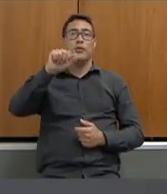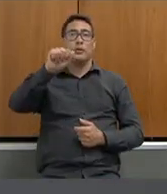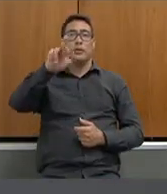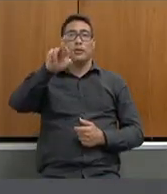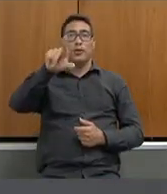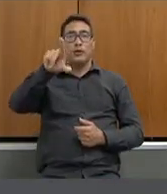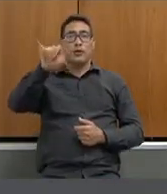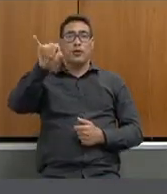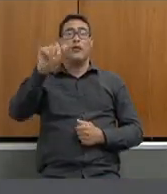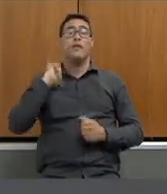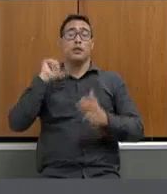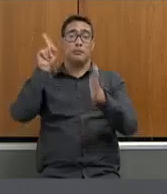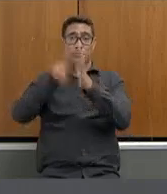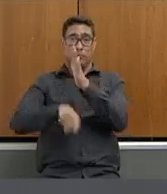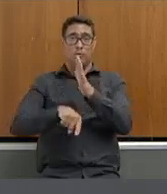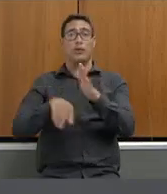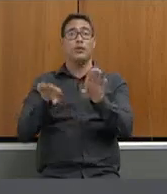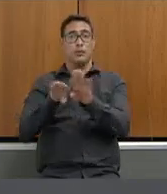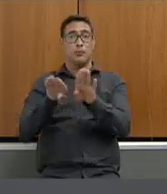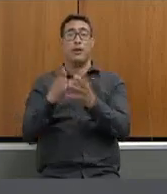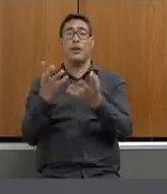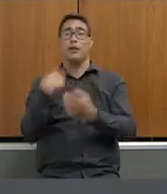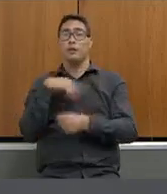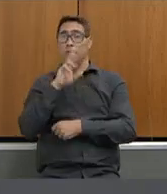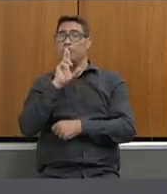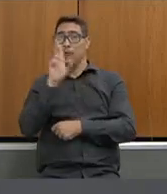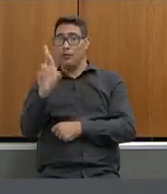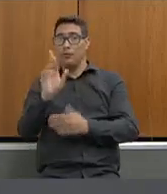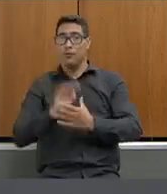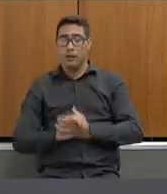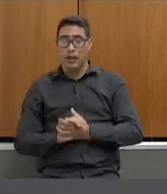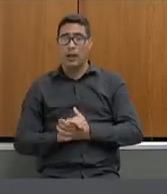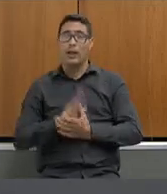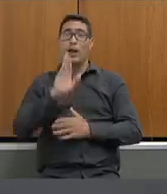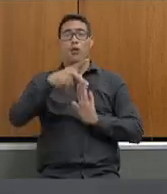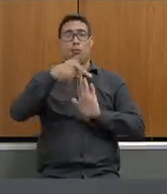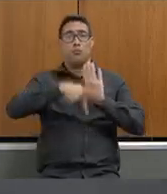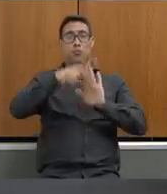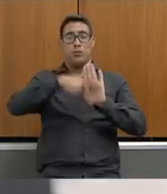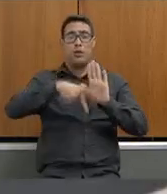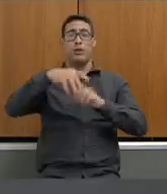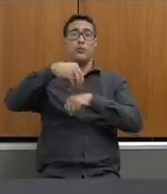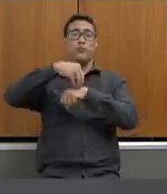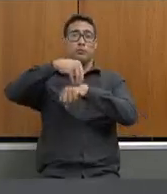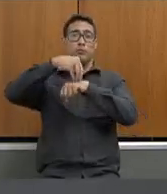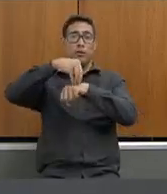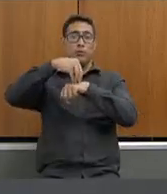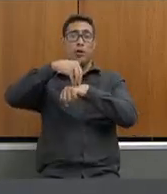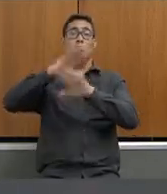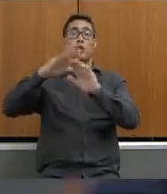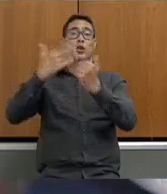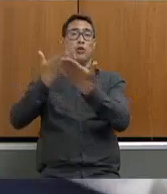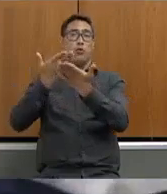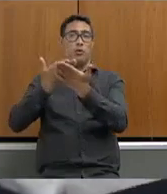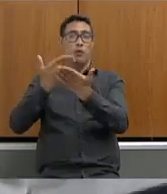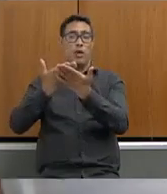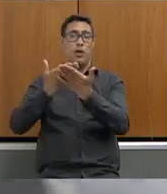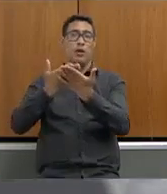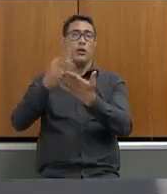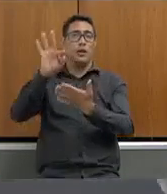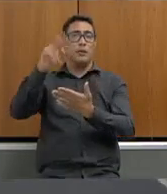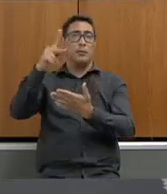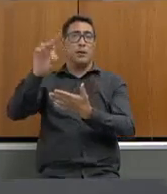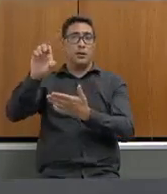responder sobre o plano de transporte escolar o PTE eu quero dizer para o senhor